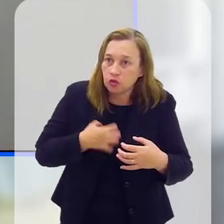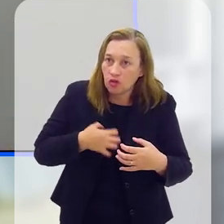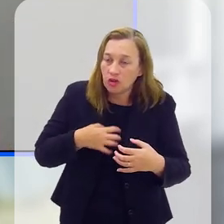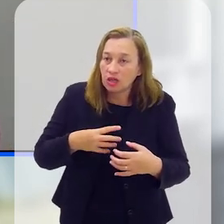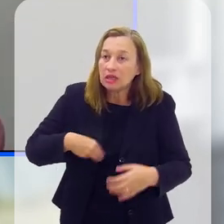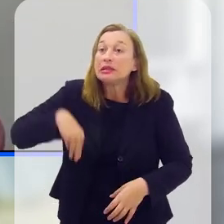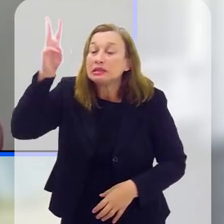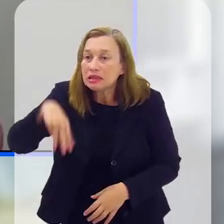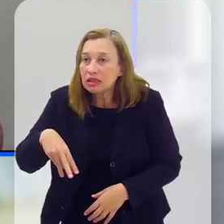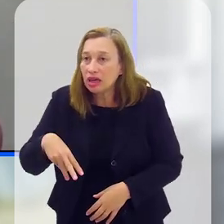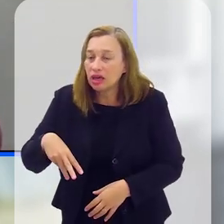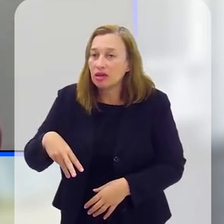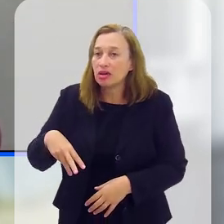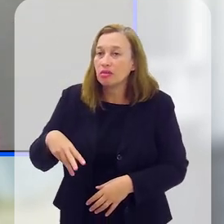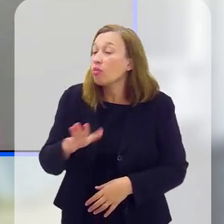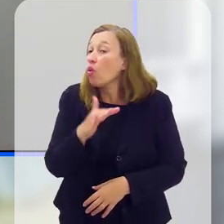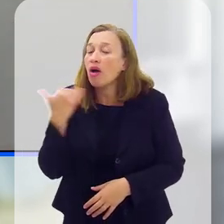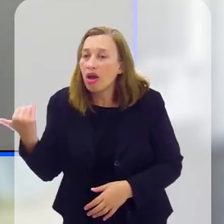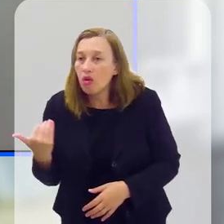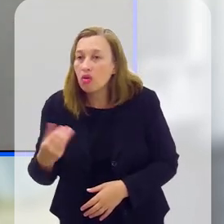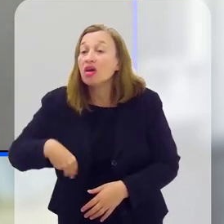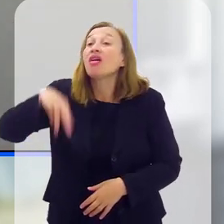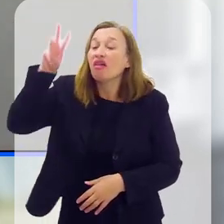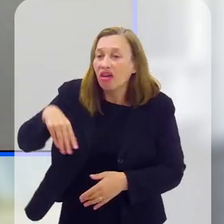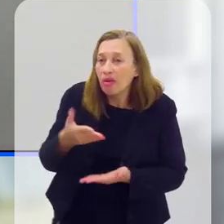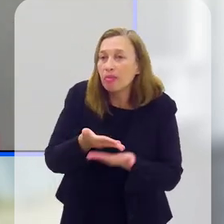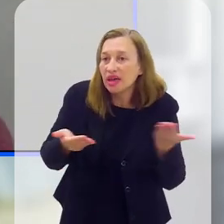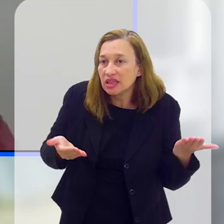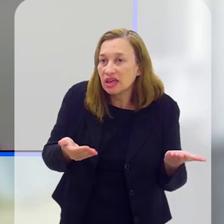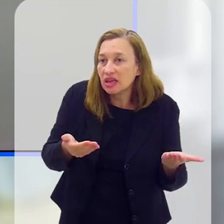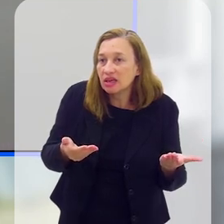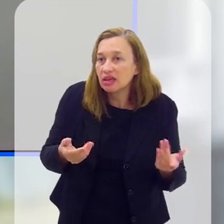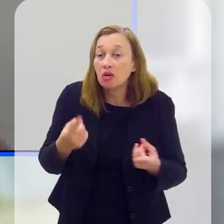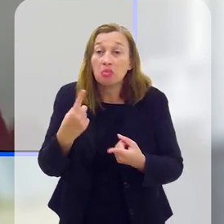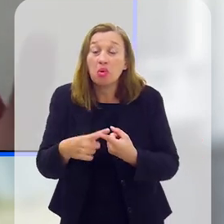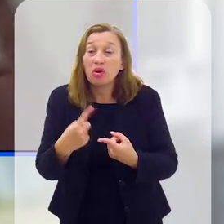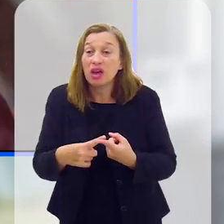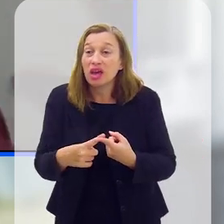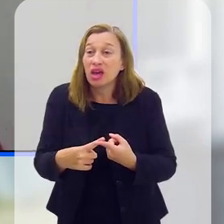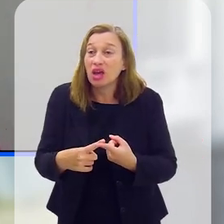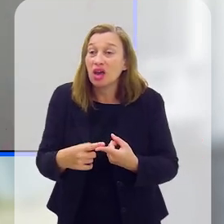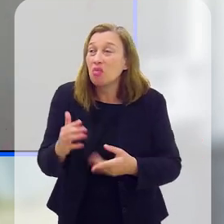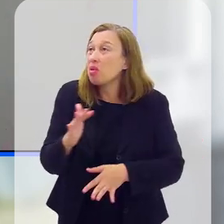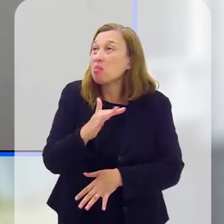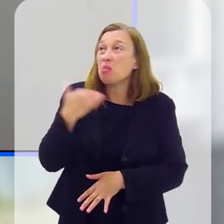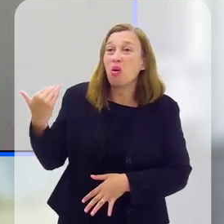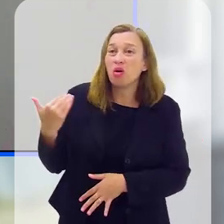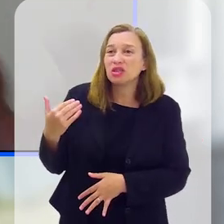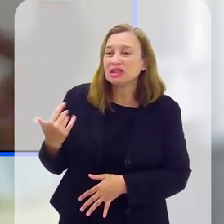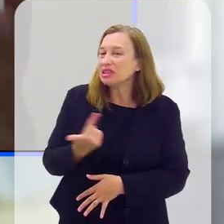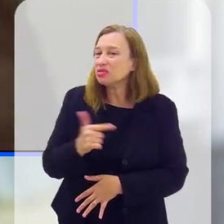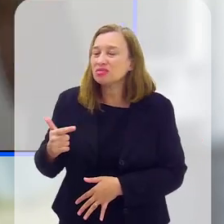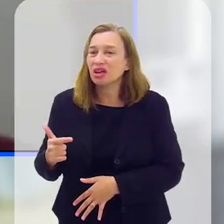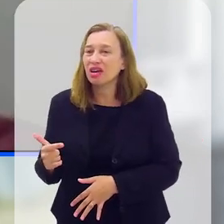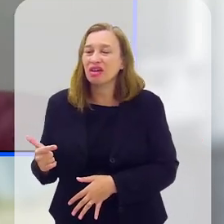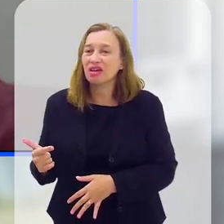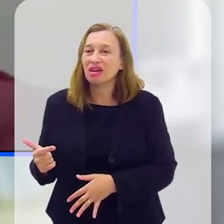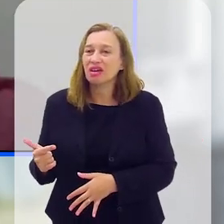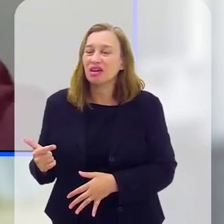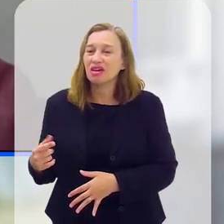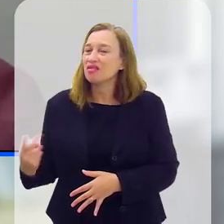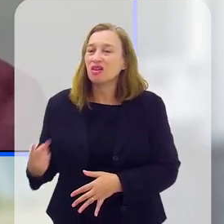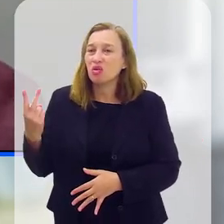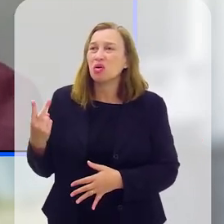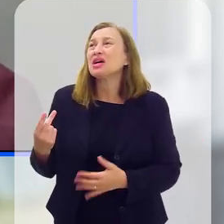de quem foi, de quem nós perdemos, porque é considerada uma morte desnecessária, tipo assim, puxa, ele não